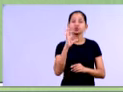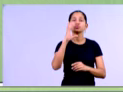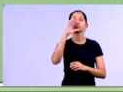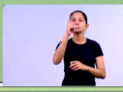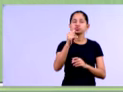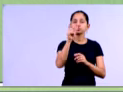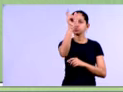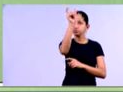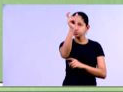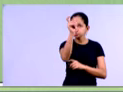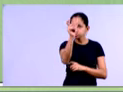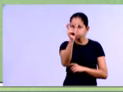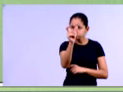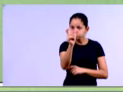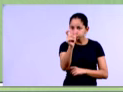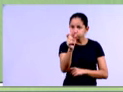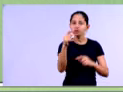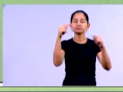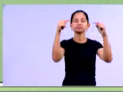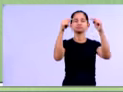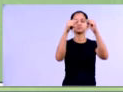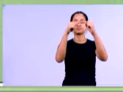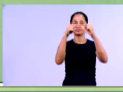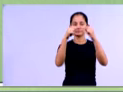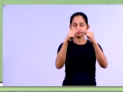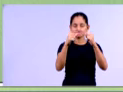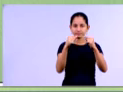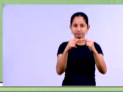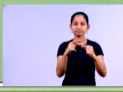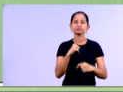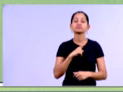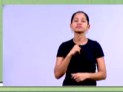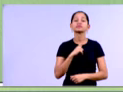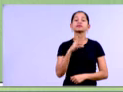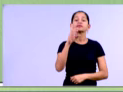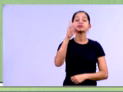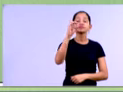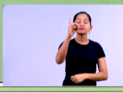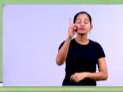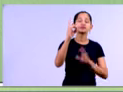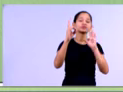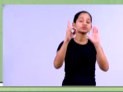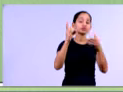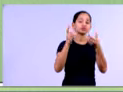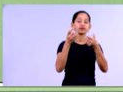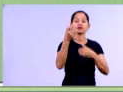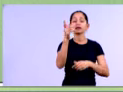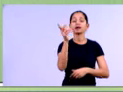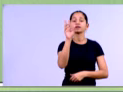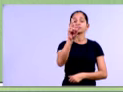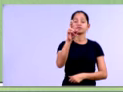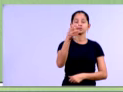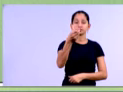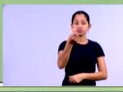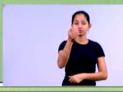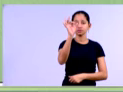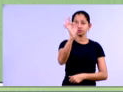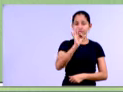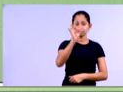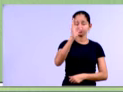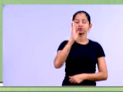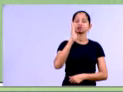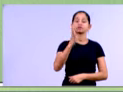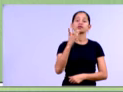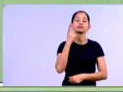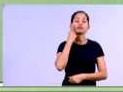vertical para cada conta, né, gente? Então, olha só. Aqui está a nossa disponibilidade, né, que nós já calculamos. Dividimos aqui o valor